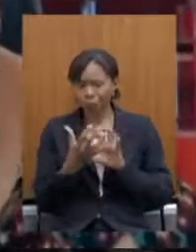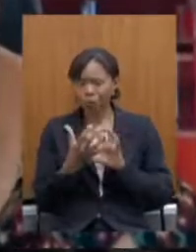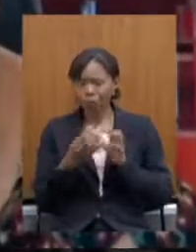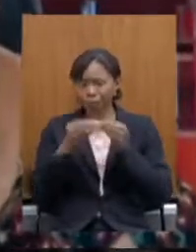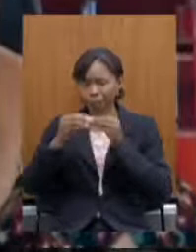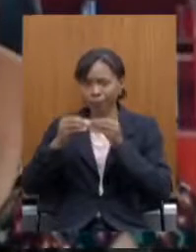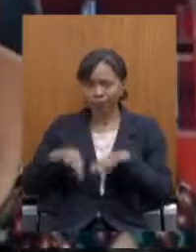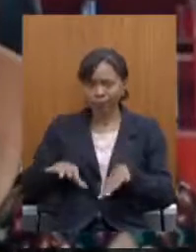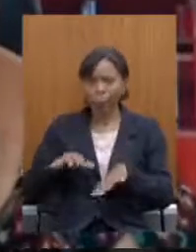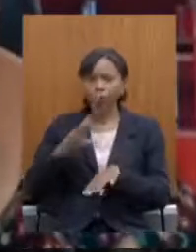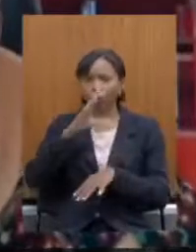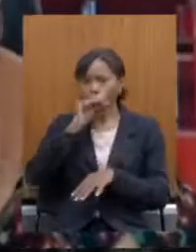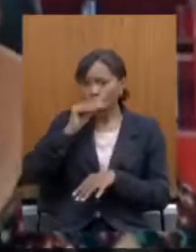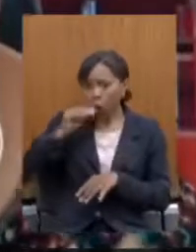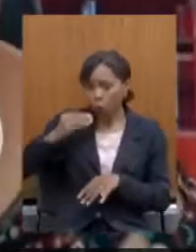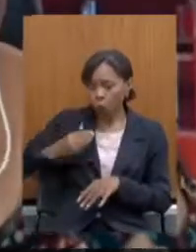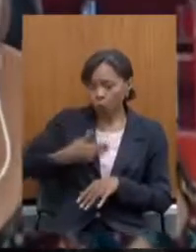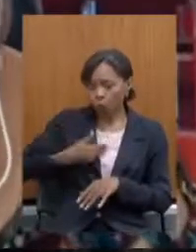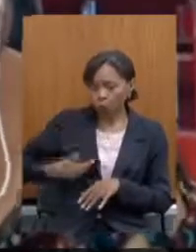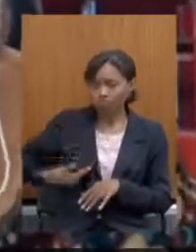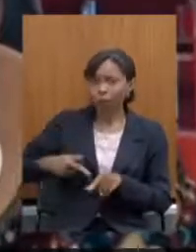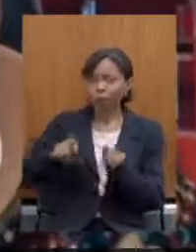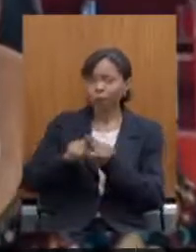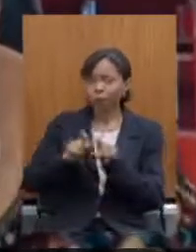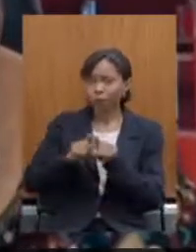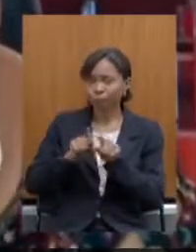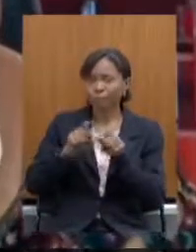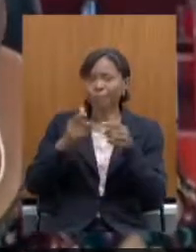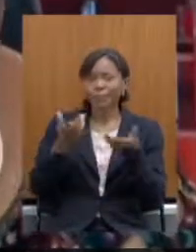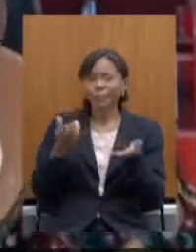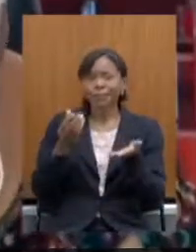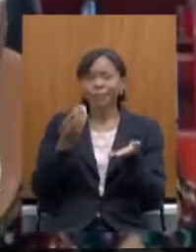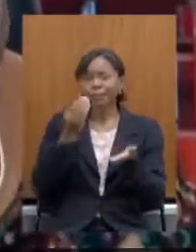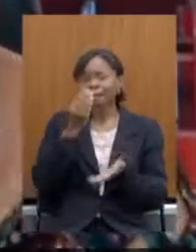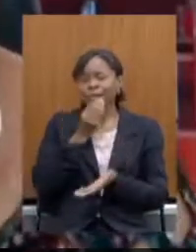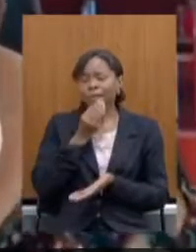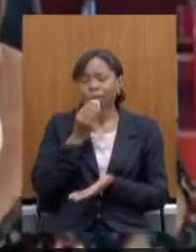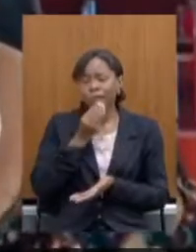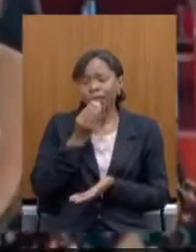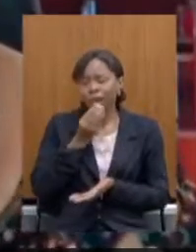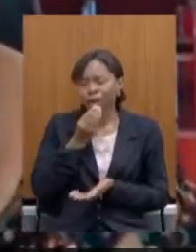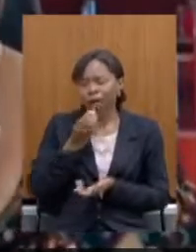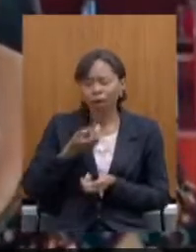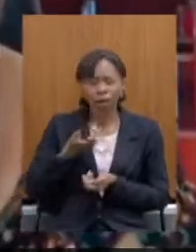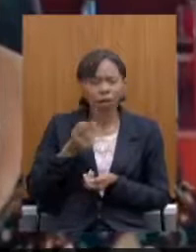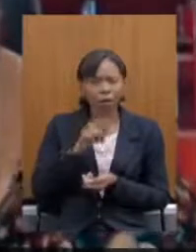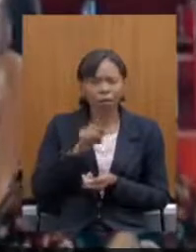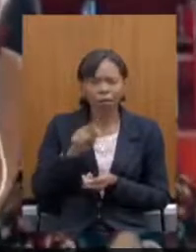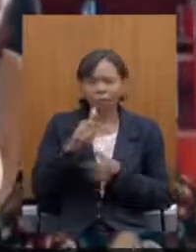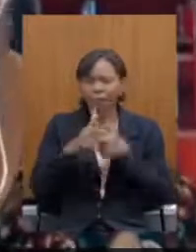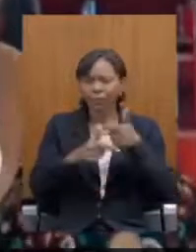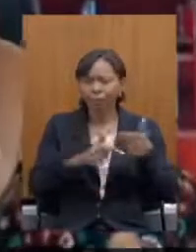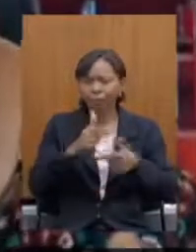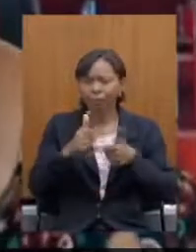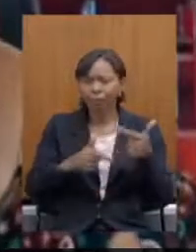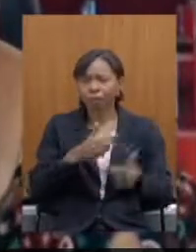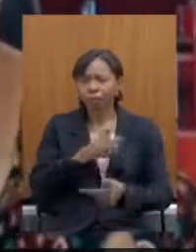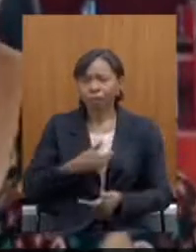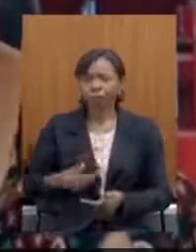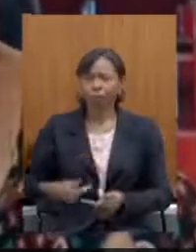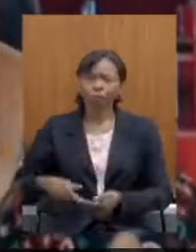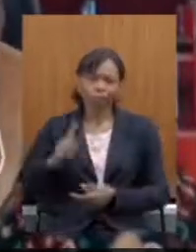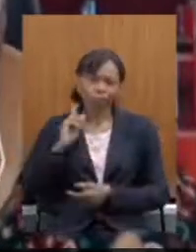a vida do servidor mas também enfraquece o serviço público no Estado de Minas Gerais portanto é uma